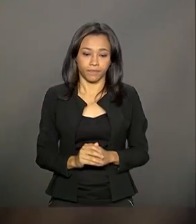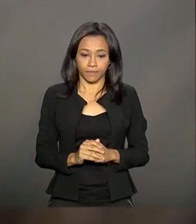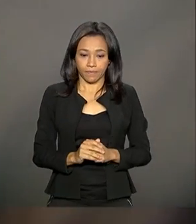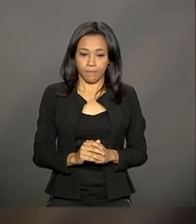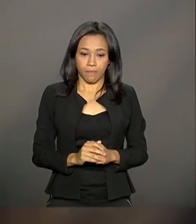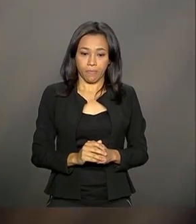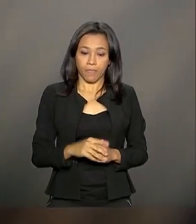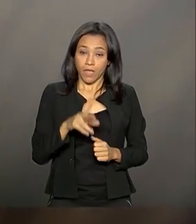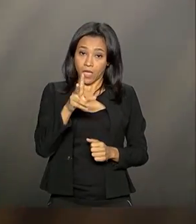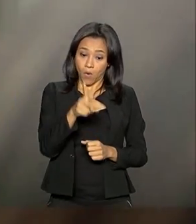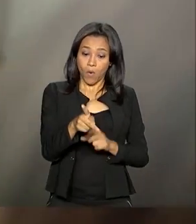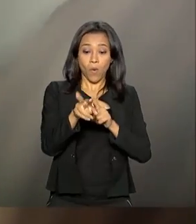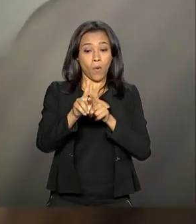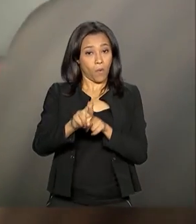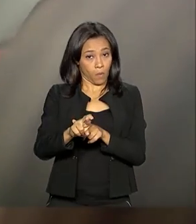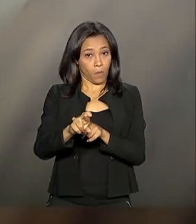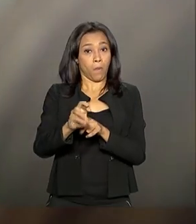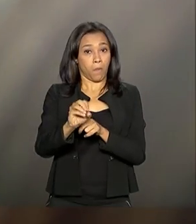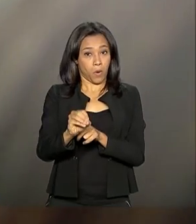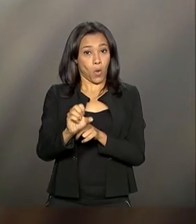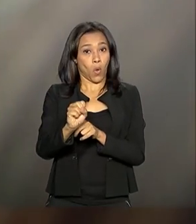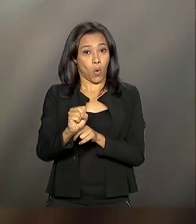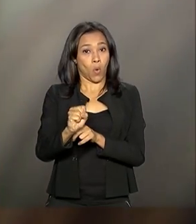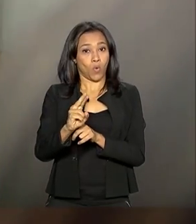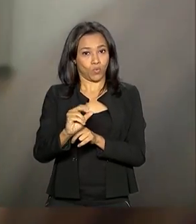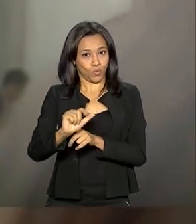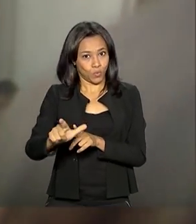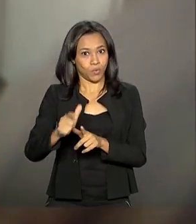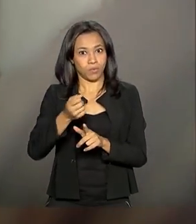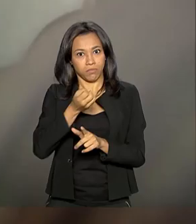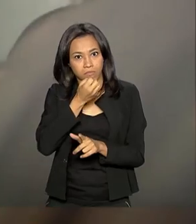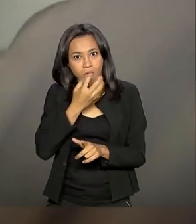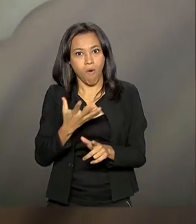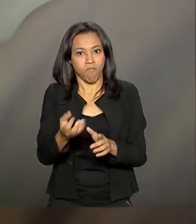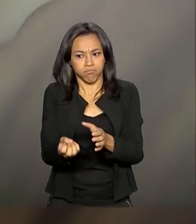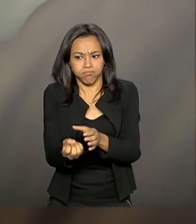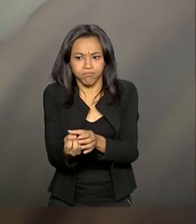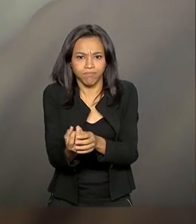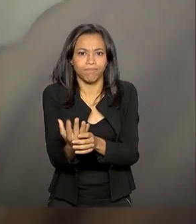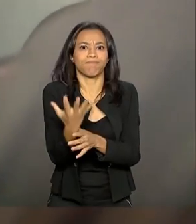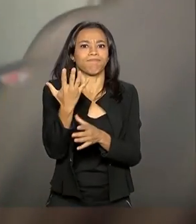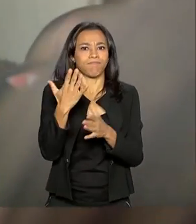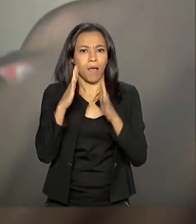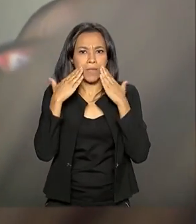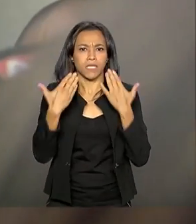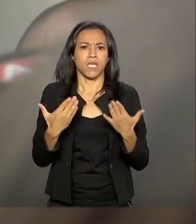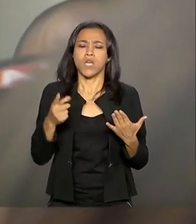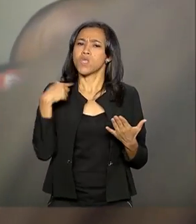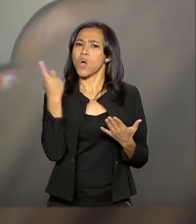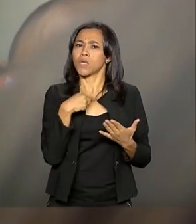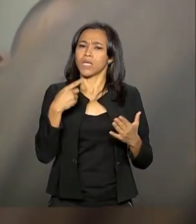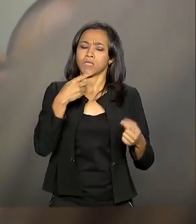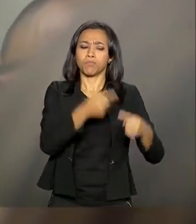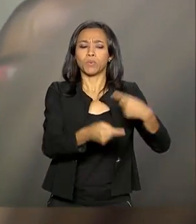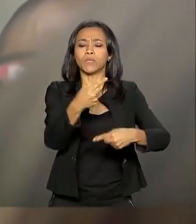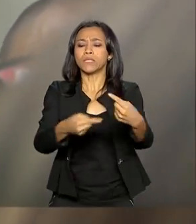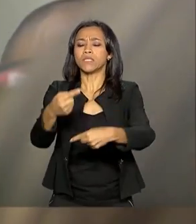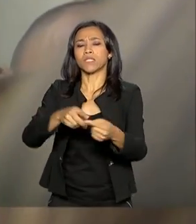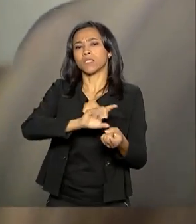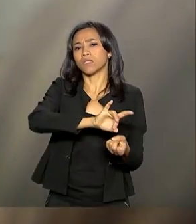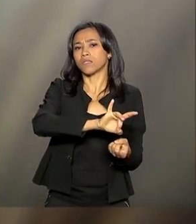E a ProSul está aparecendo. Nós não podemos admitir que as políticas dos países aqui sejam